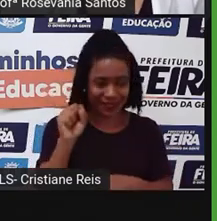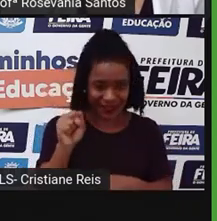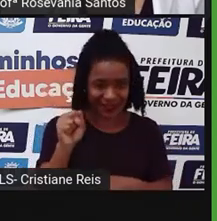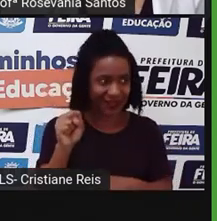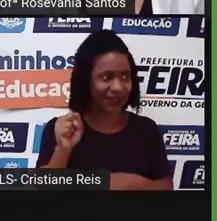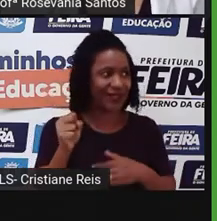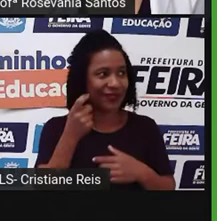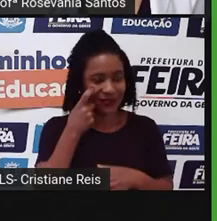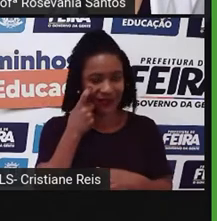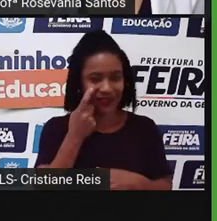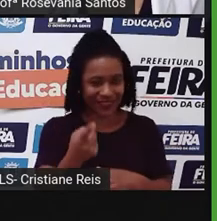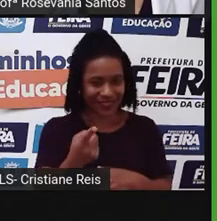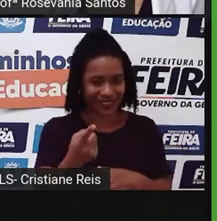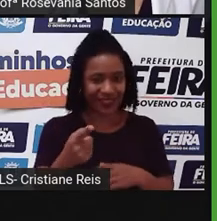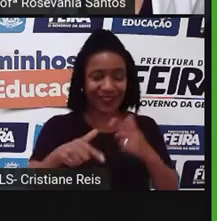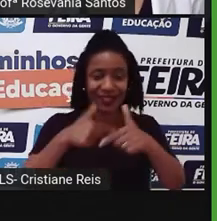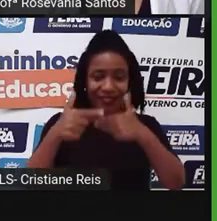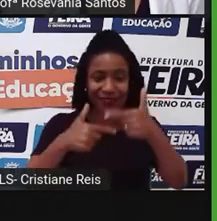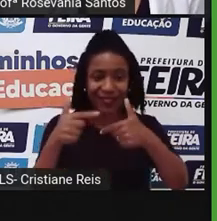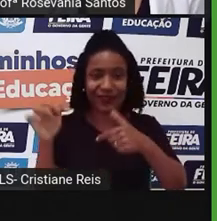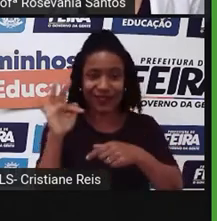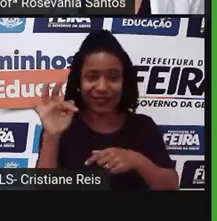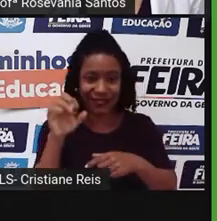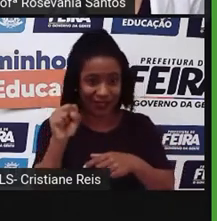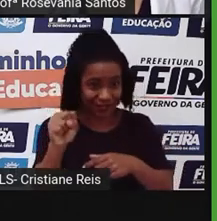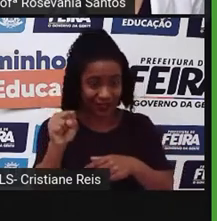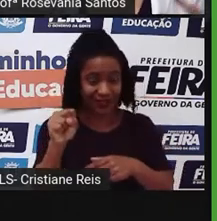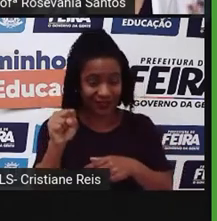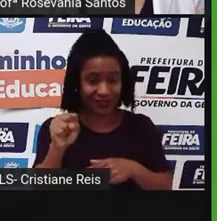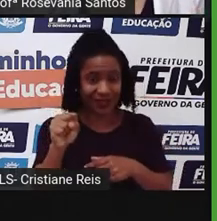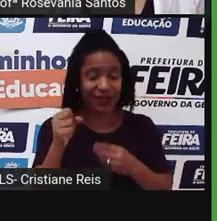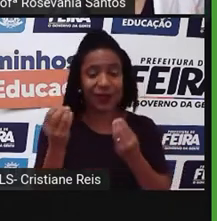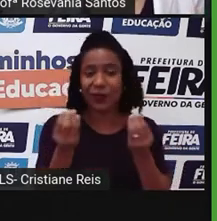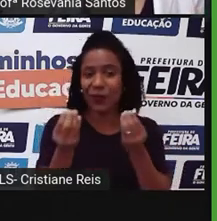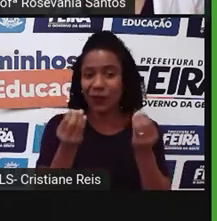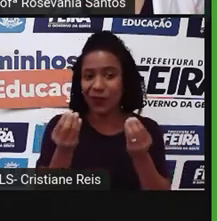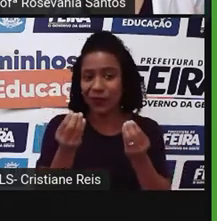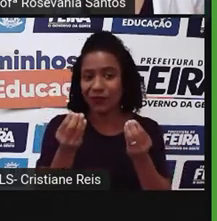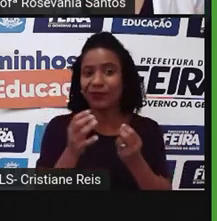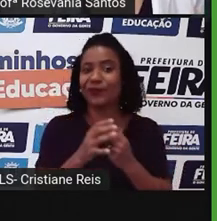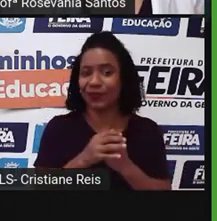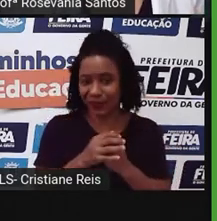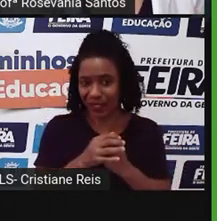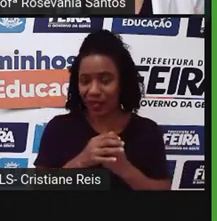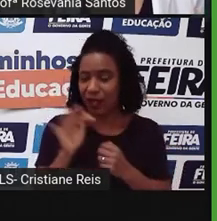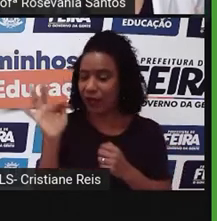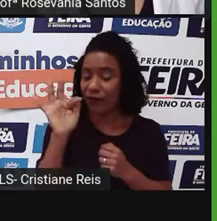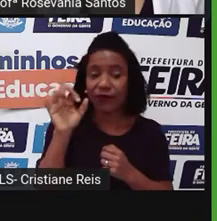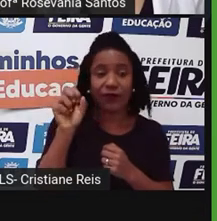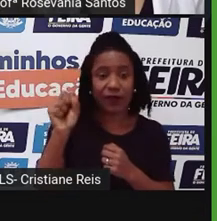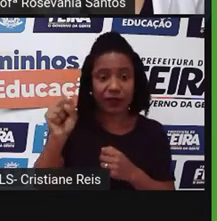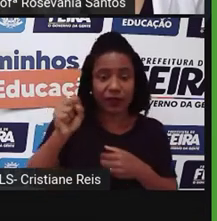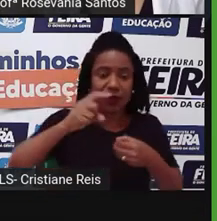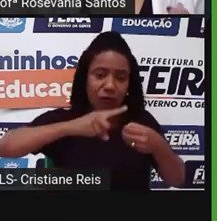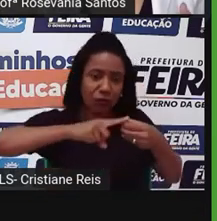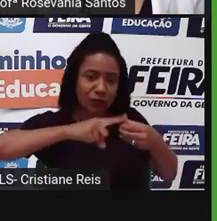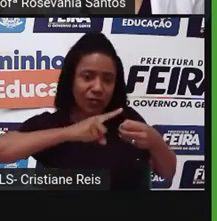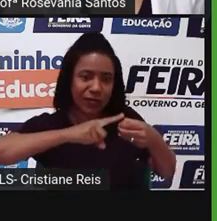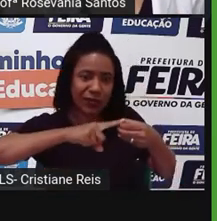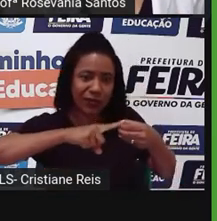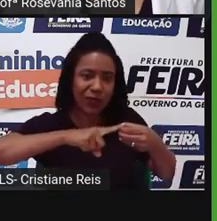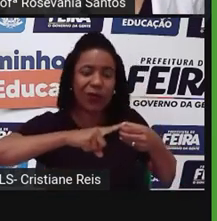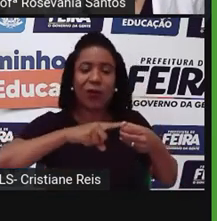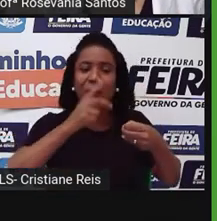que Feira de Santana, né? A gente tem uma característica, vamos dizer assim, De cidade grande. A gente tem o